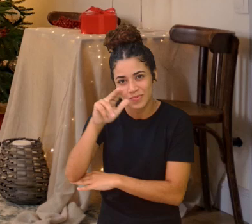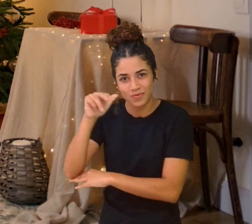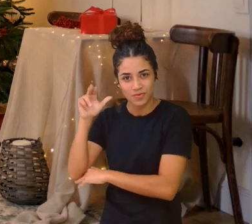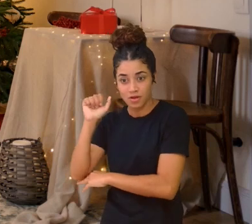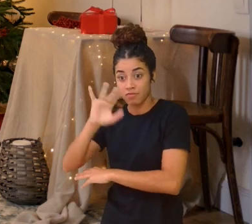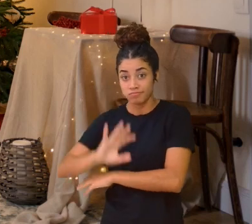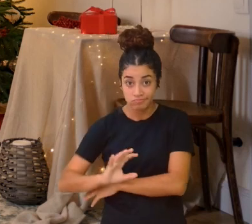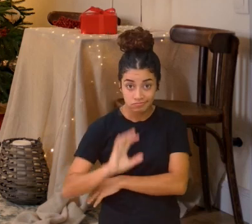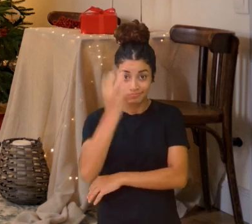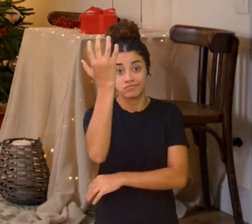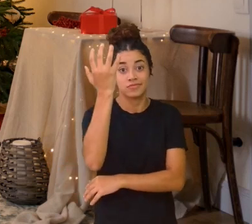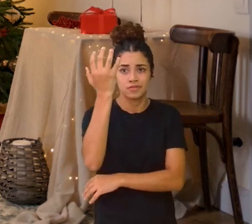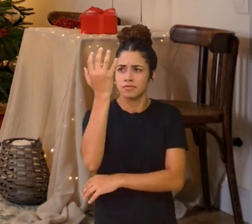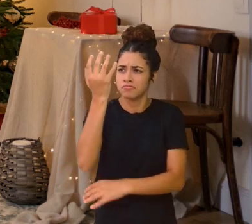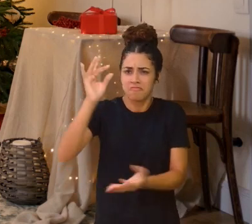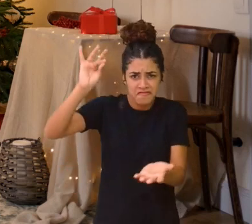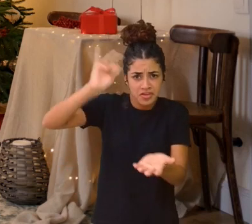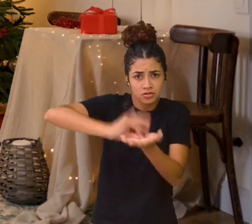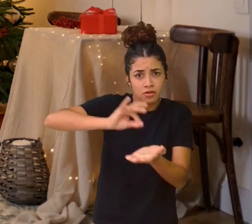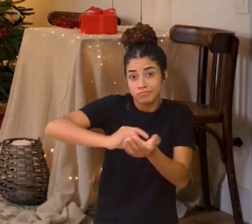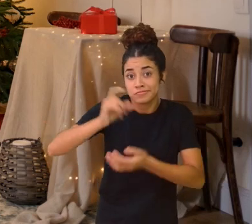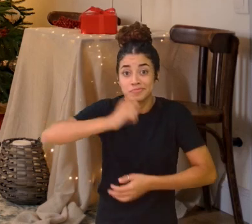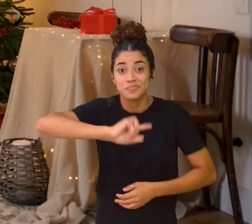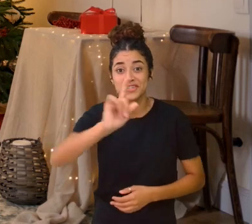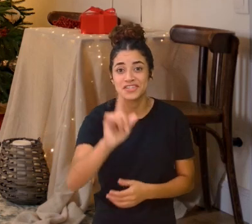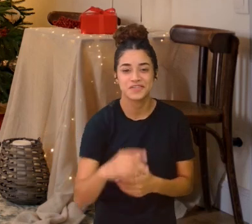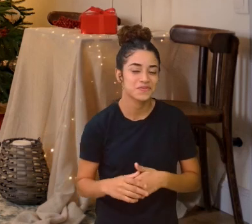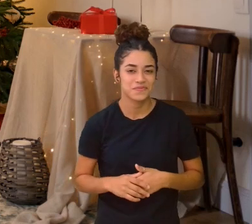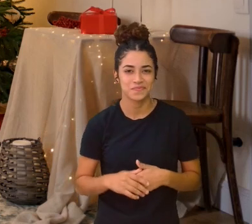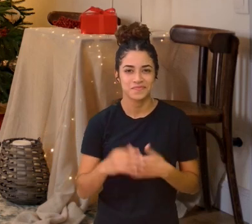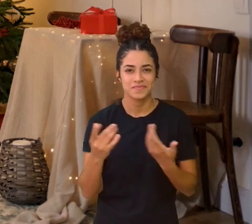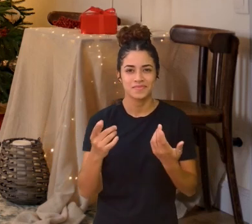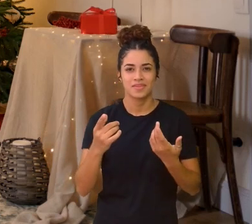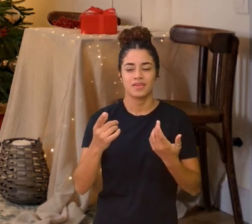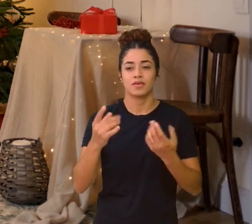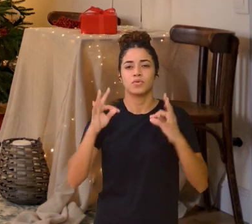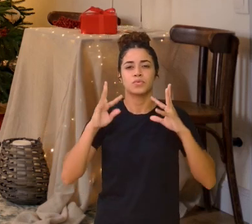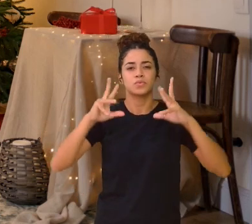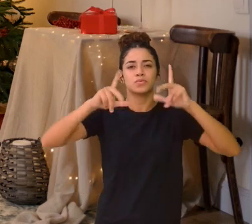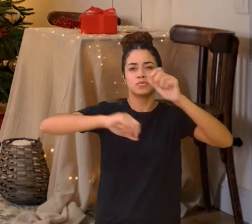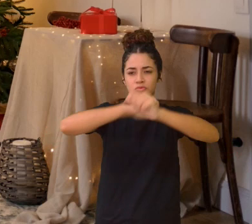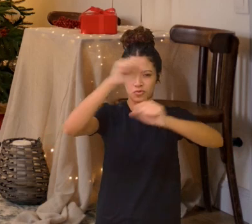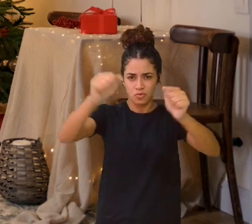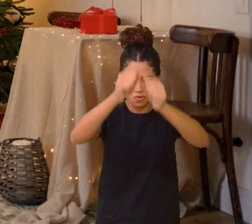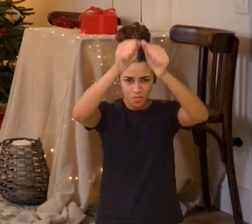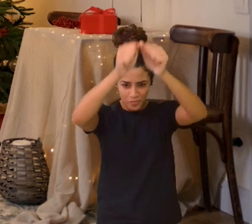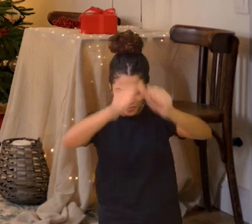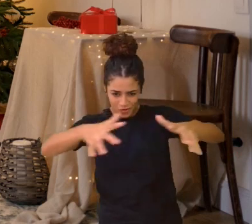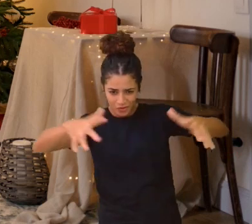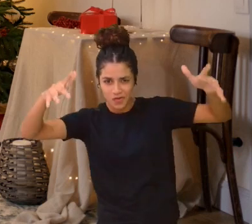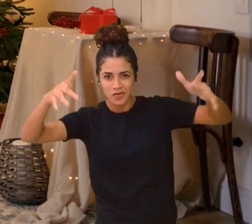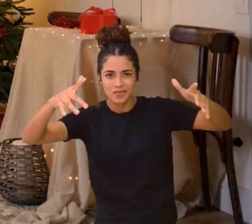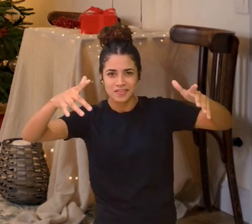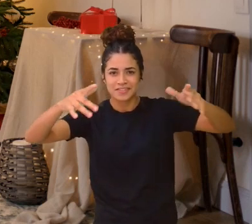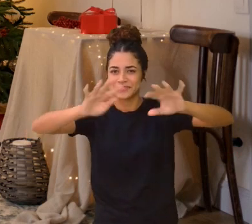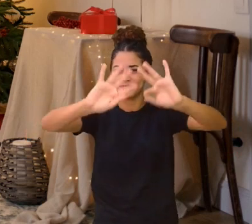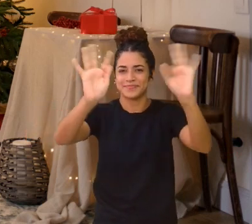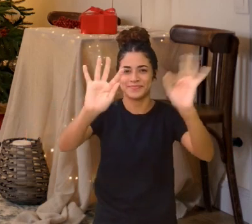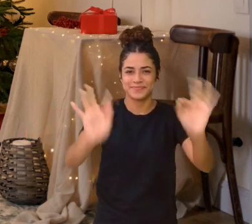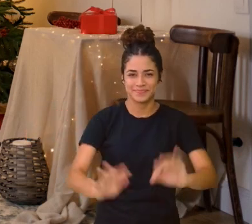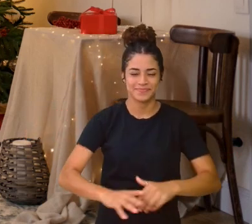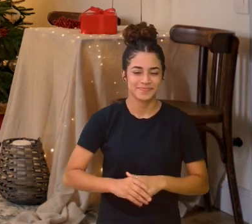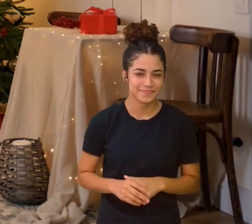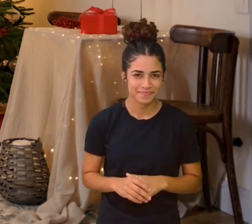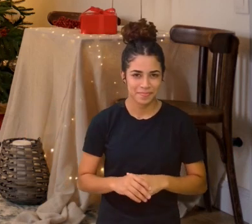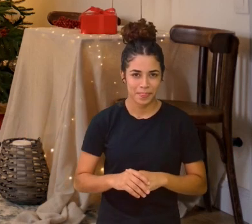aconteceu de verdade Repleta de fantasia Cheia de felicidade